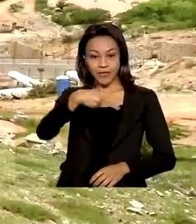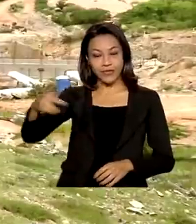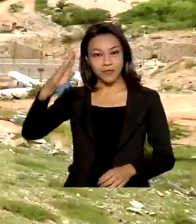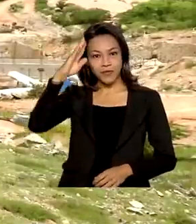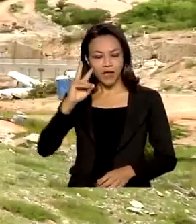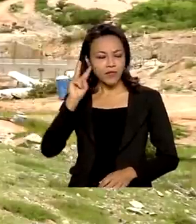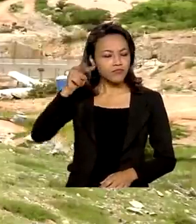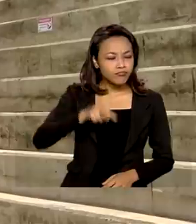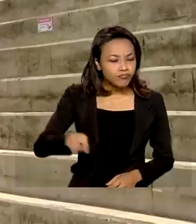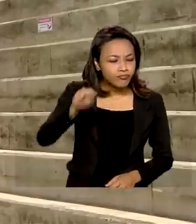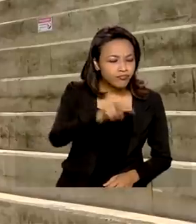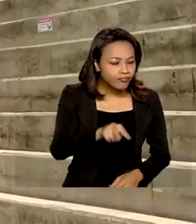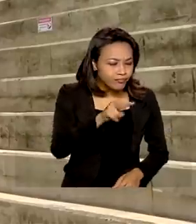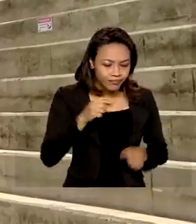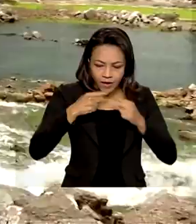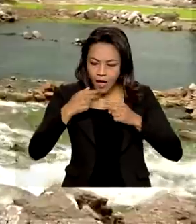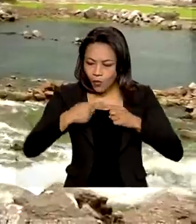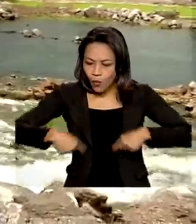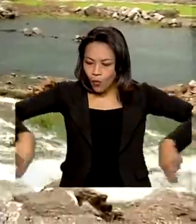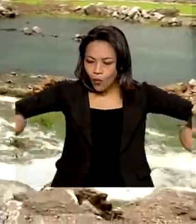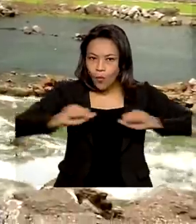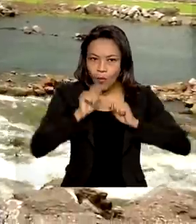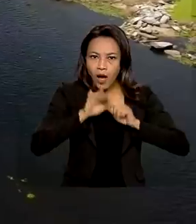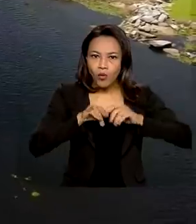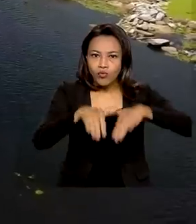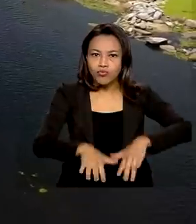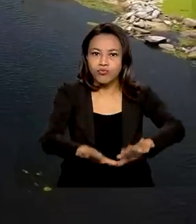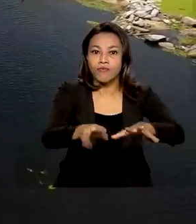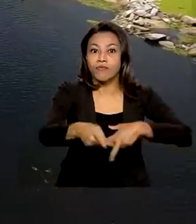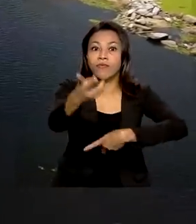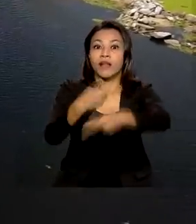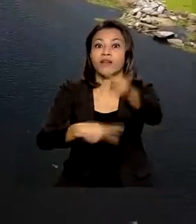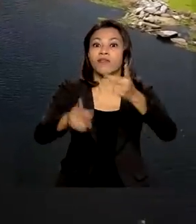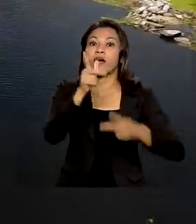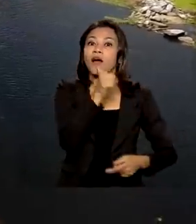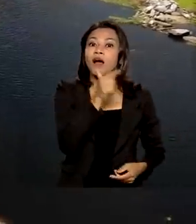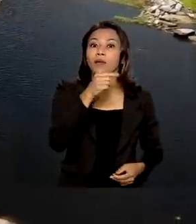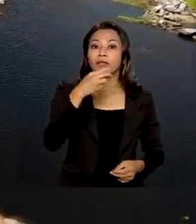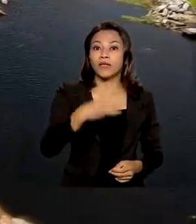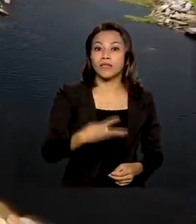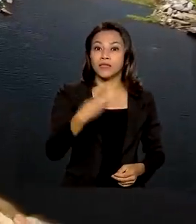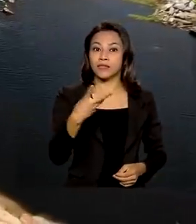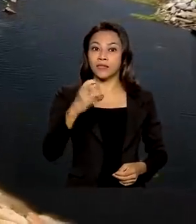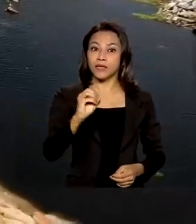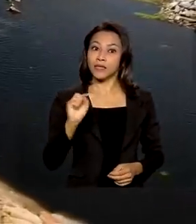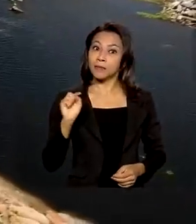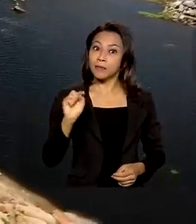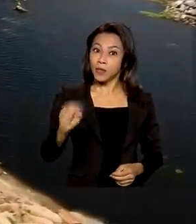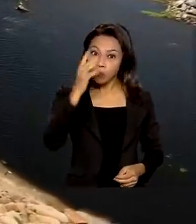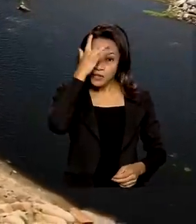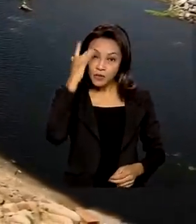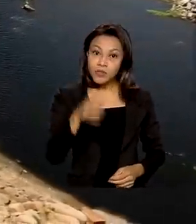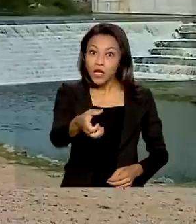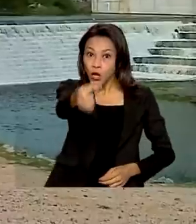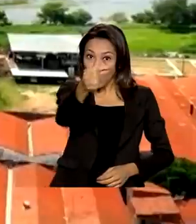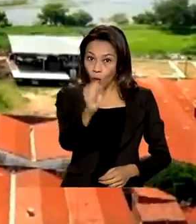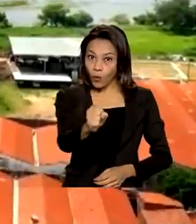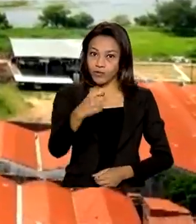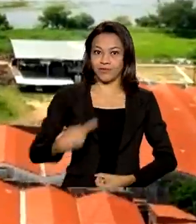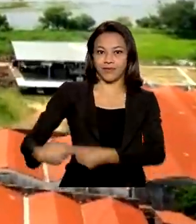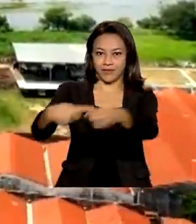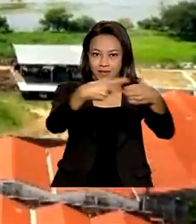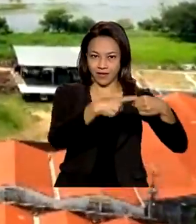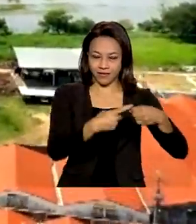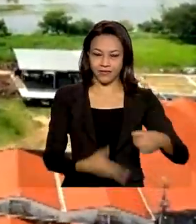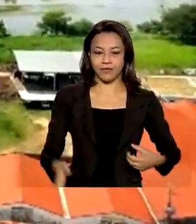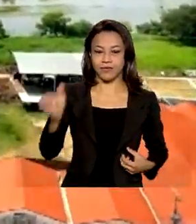obras da barragem que vai garantir o abastecimento de 330 mil pessoas em oito cidades do estado. Na